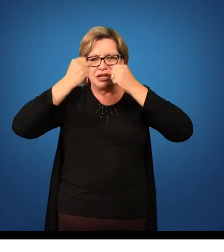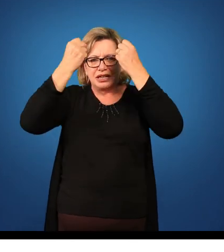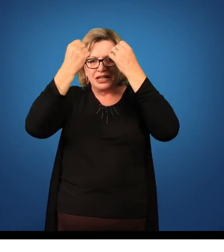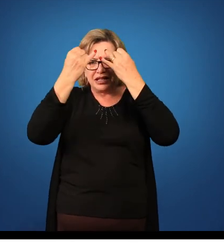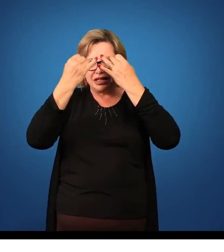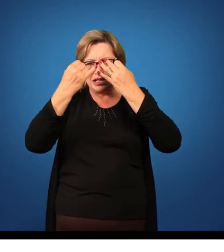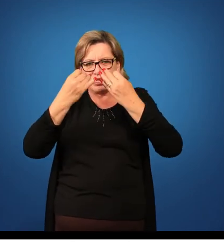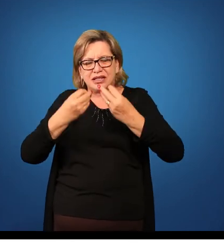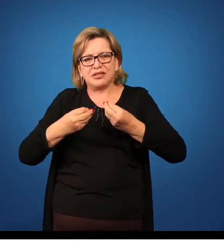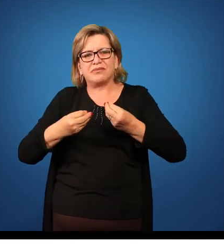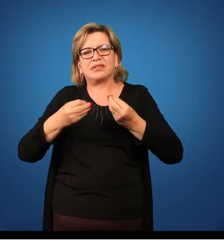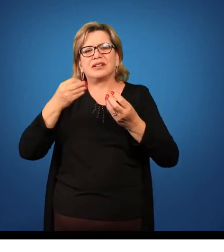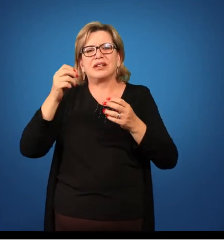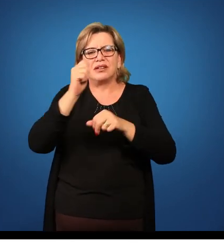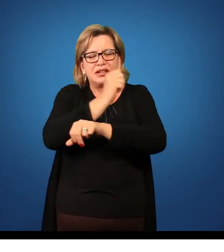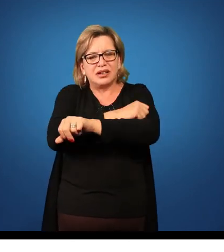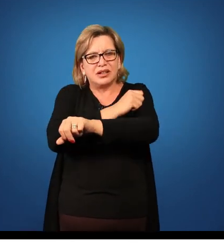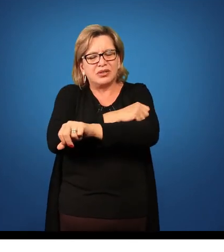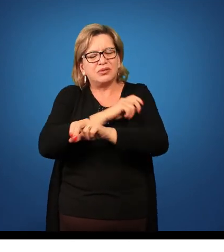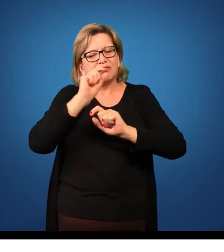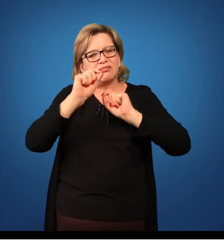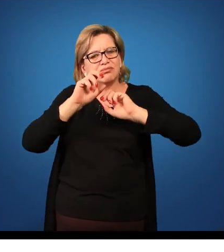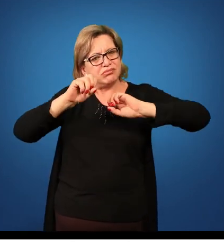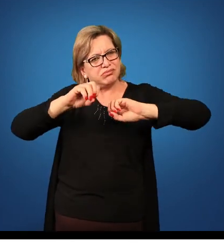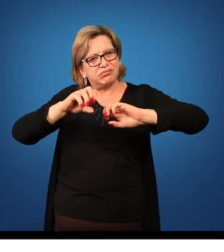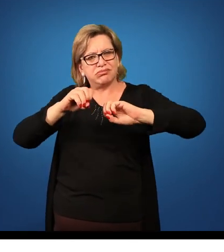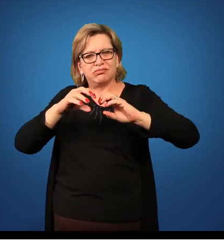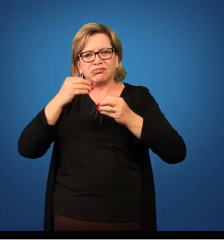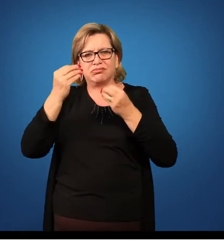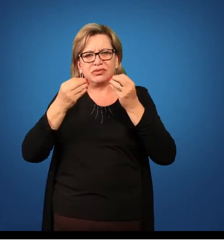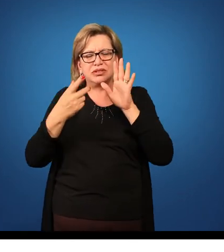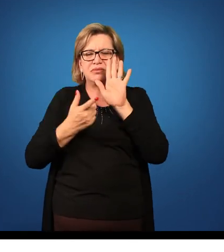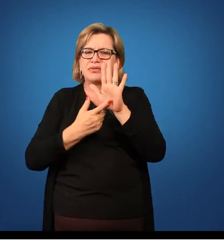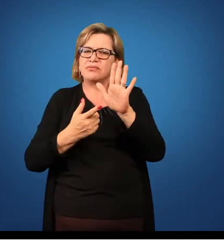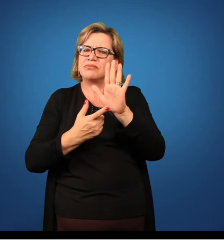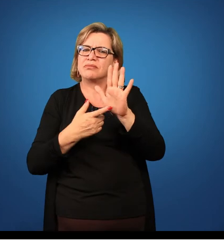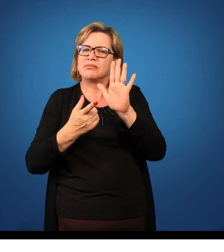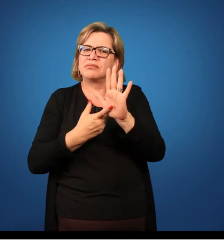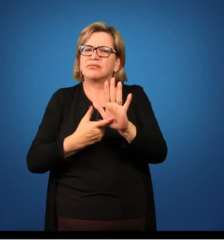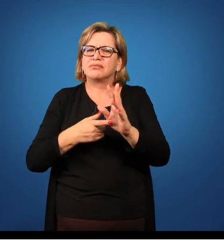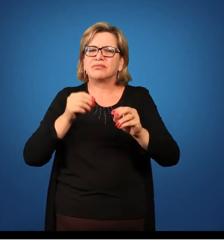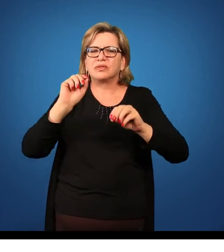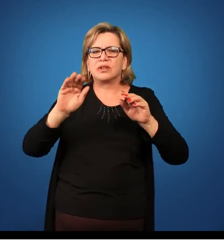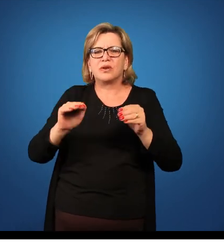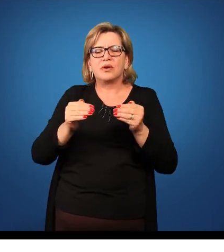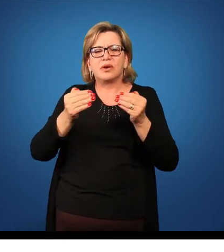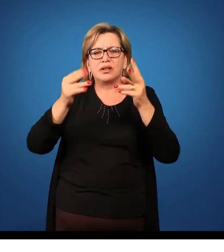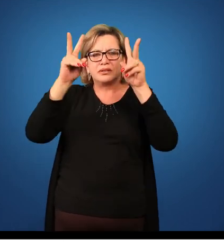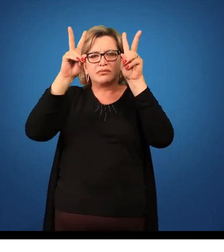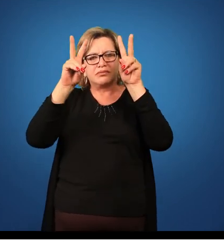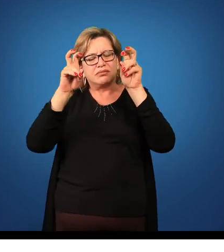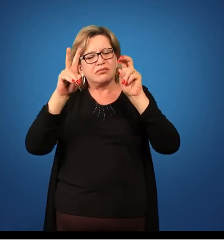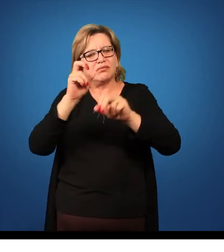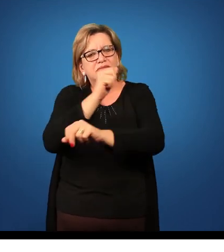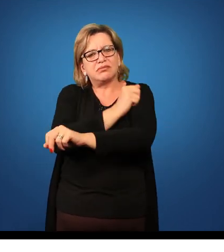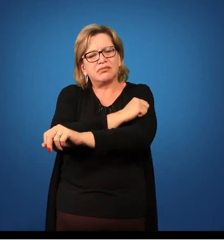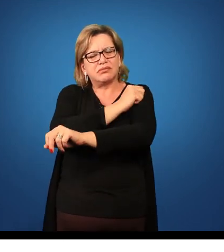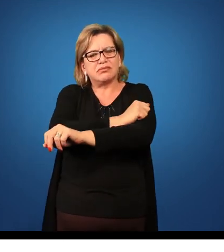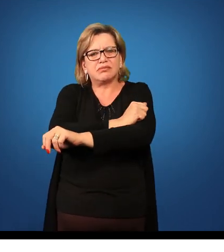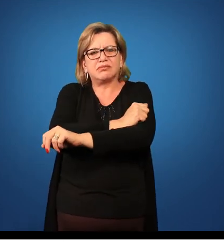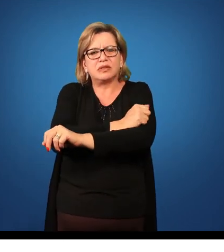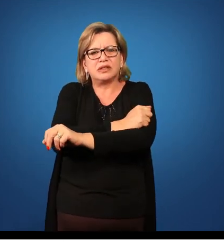alunos o que foi trabalhado naquela aula, e também vai demonstrar eventualmente quais conteúdos os alunos